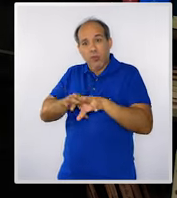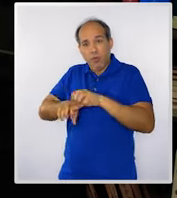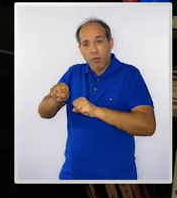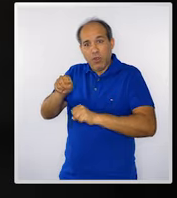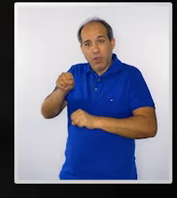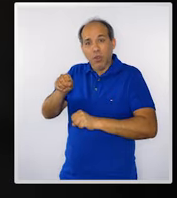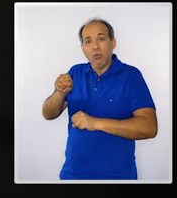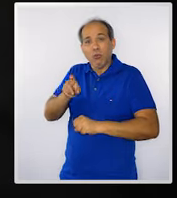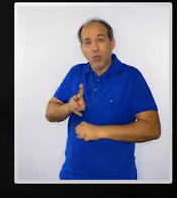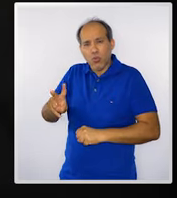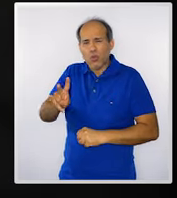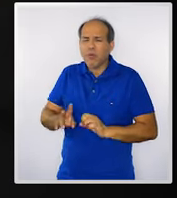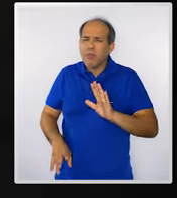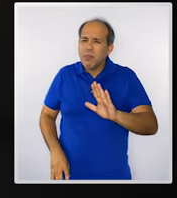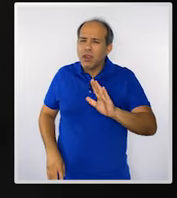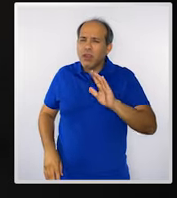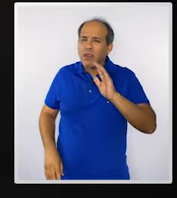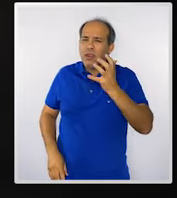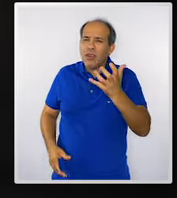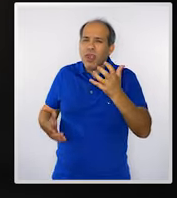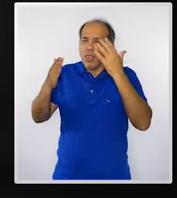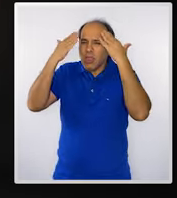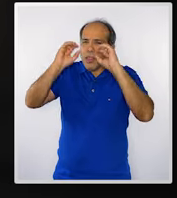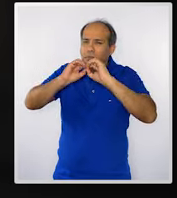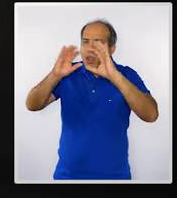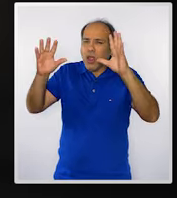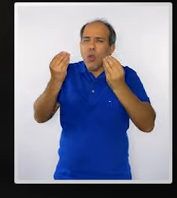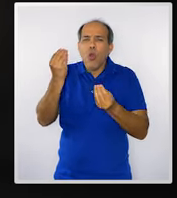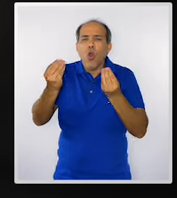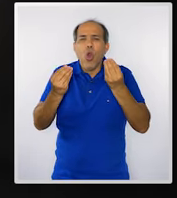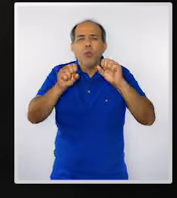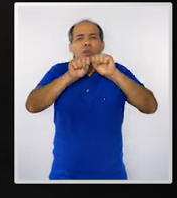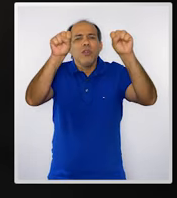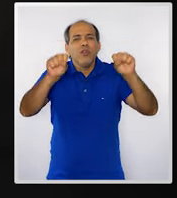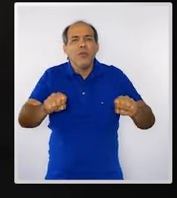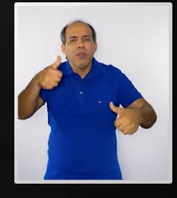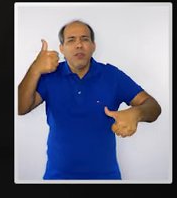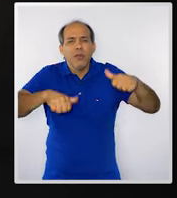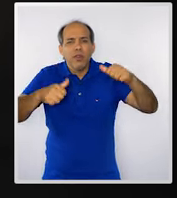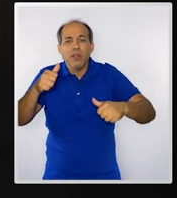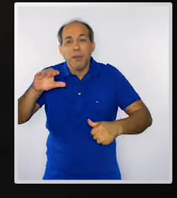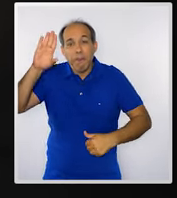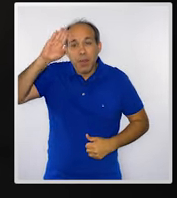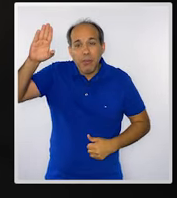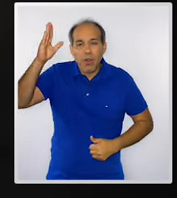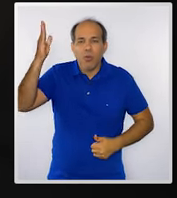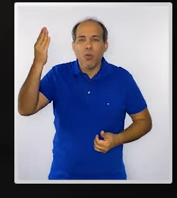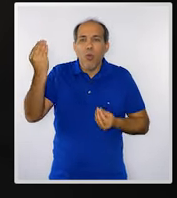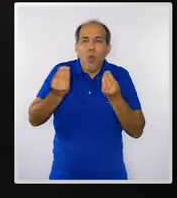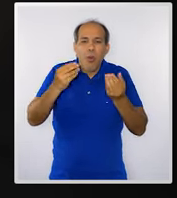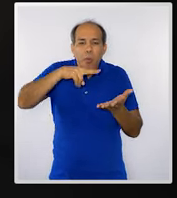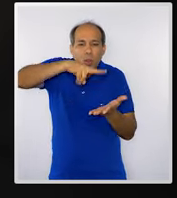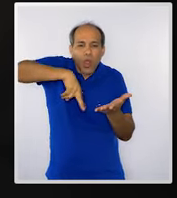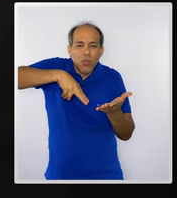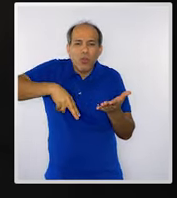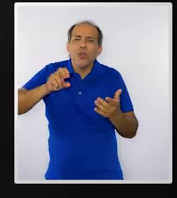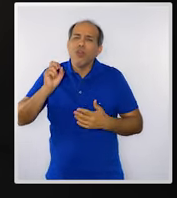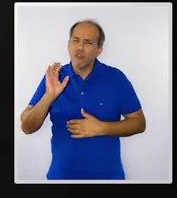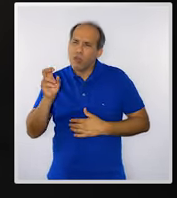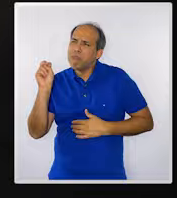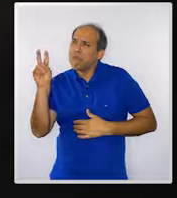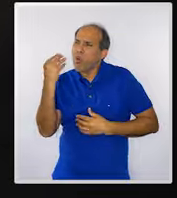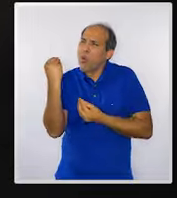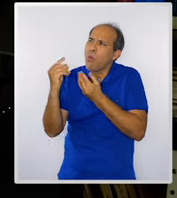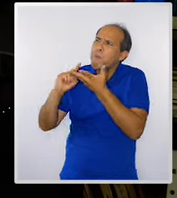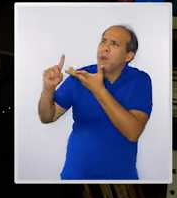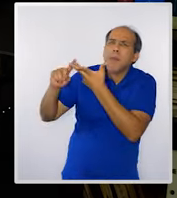continuadas. Mas, professor, eu queria entender um pouquinho mais sobre esse sistema de avaliação, sobretudo o de leitura, porque eu já ouvi muito a respeito disso.